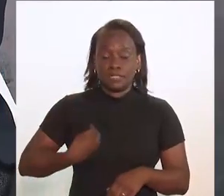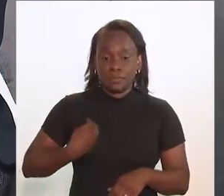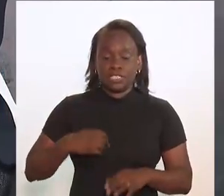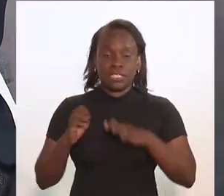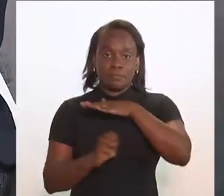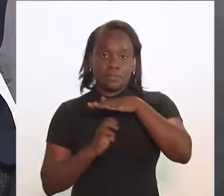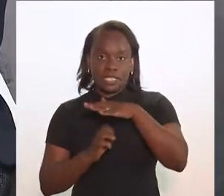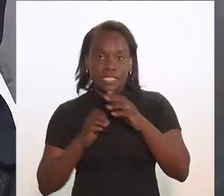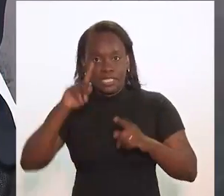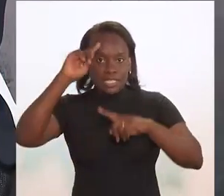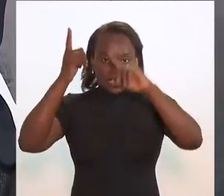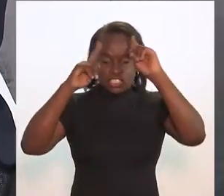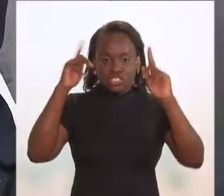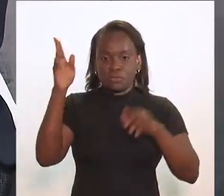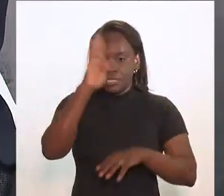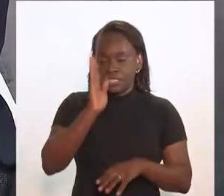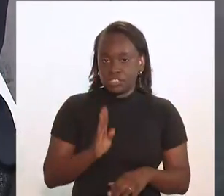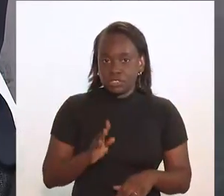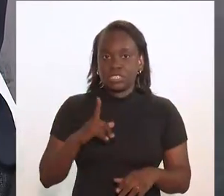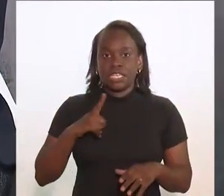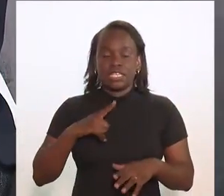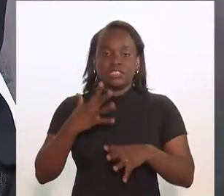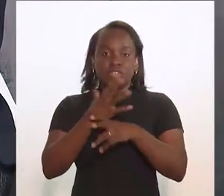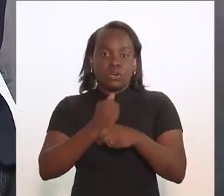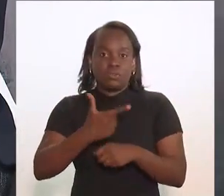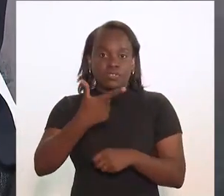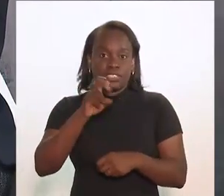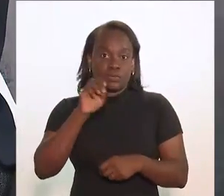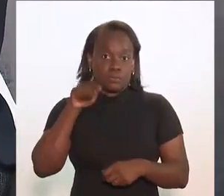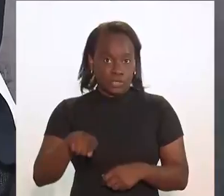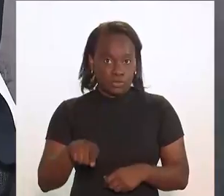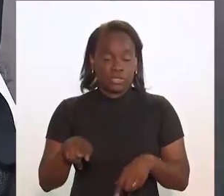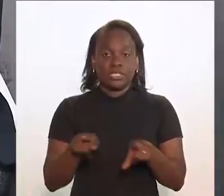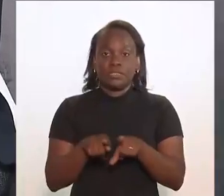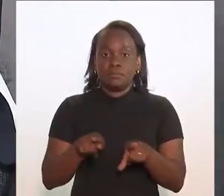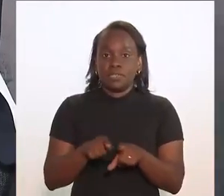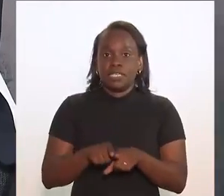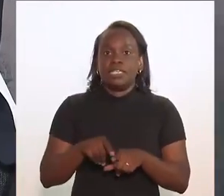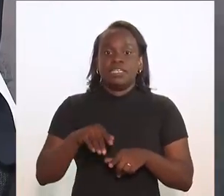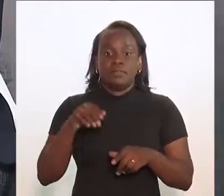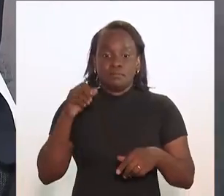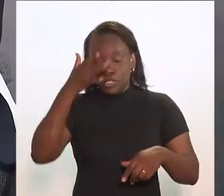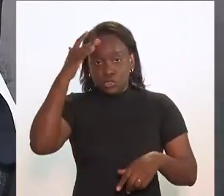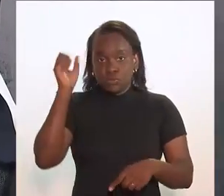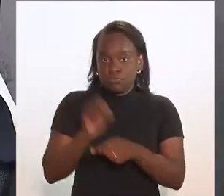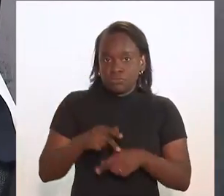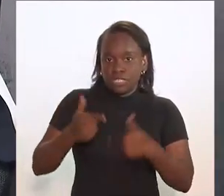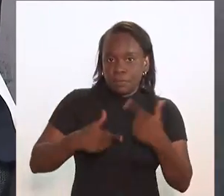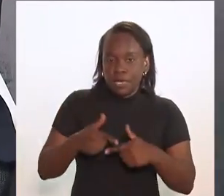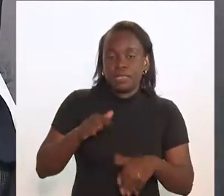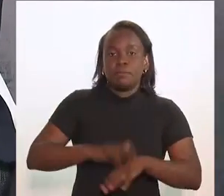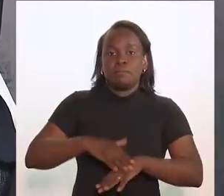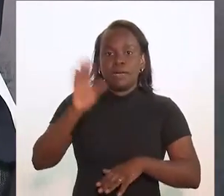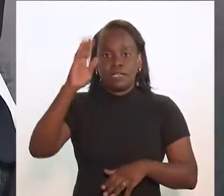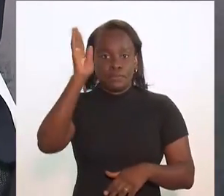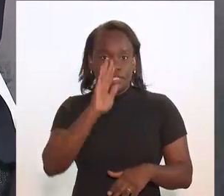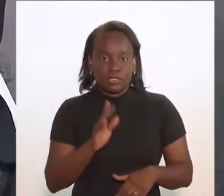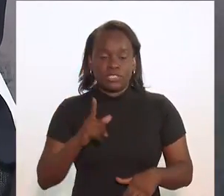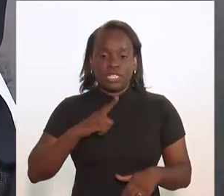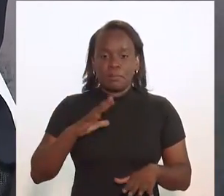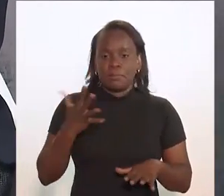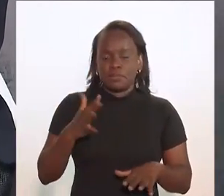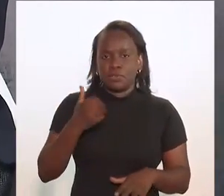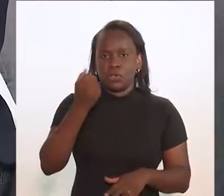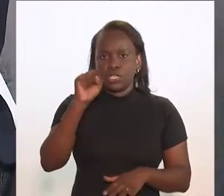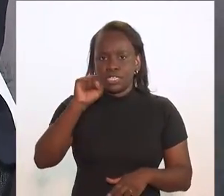de empresas criativas no país, totalizando 25 mil. E também é o segundo maior empregador criativo nacional, com